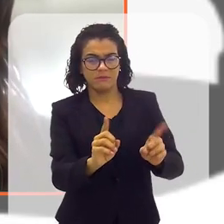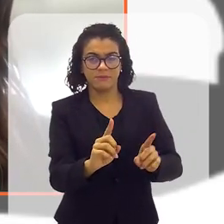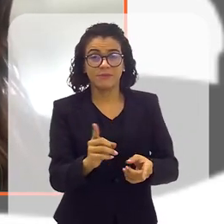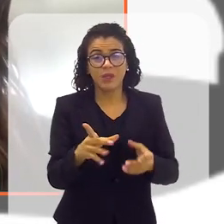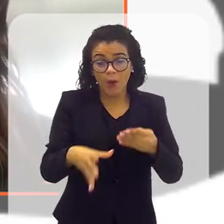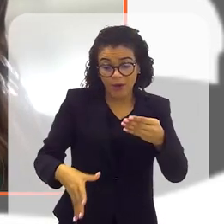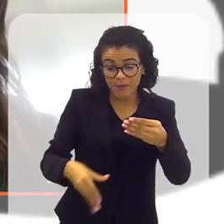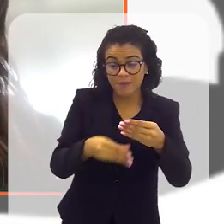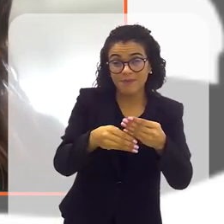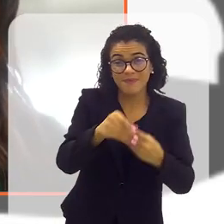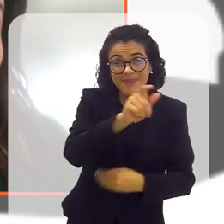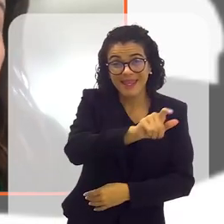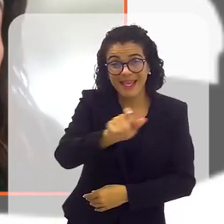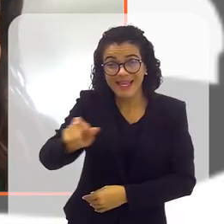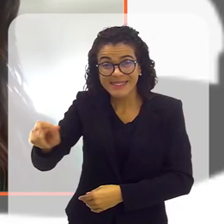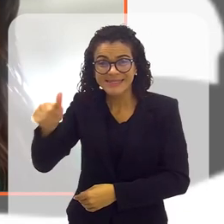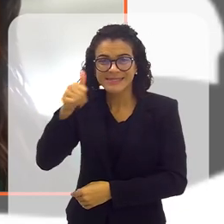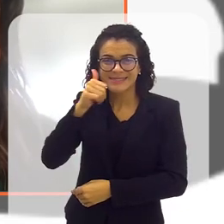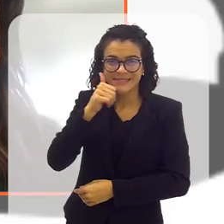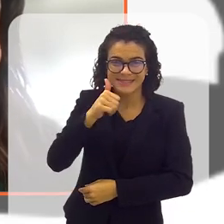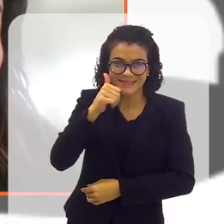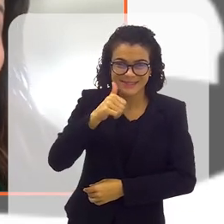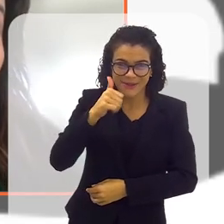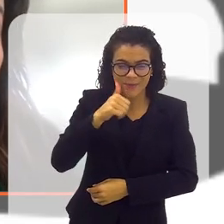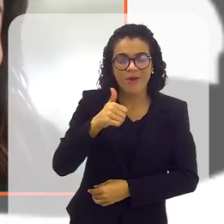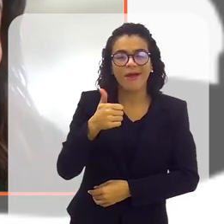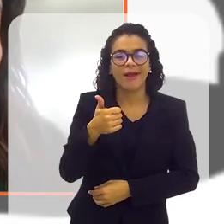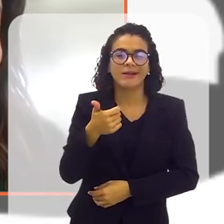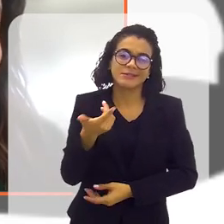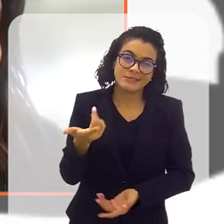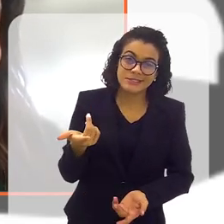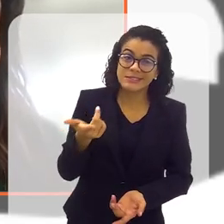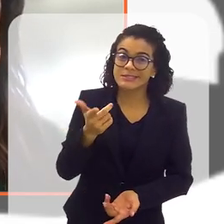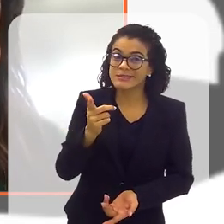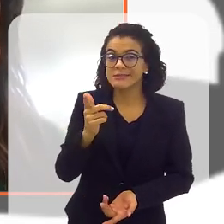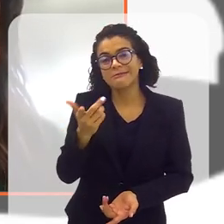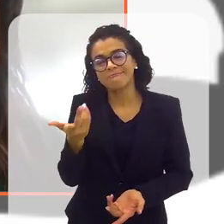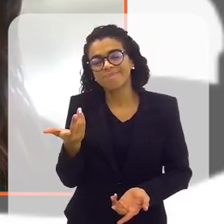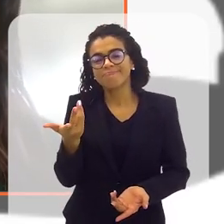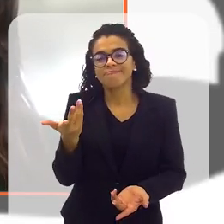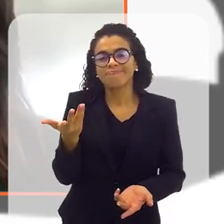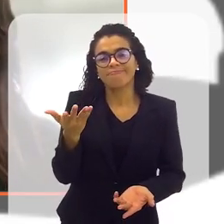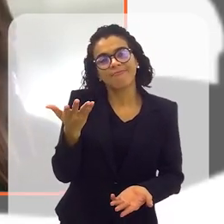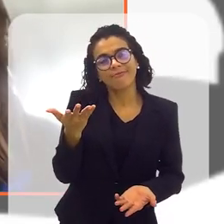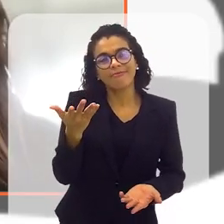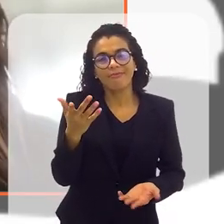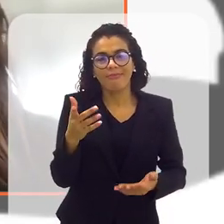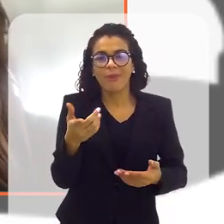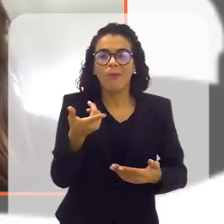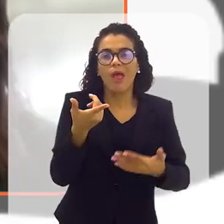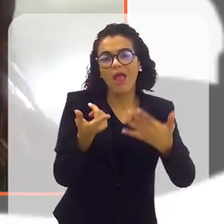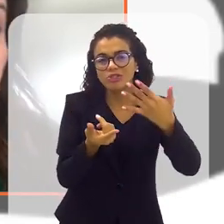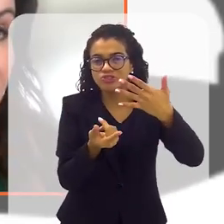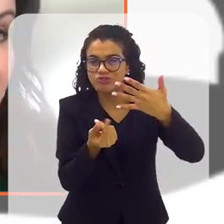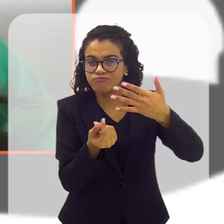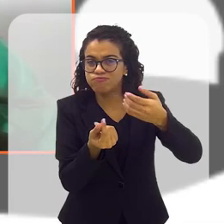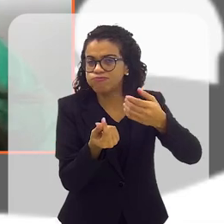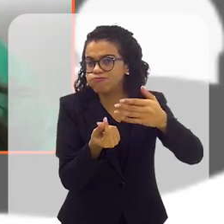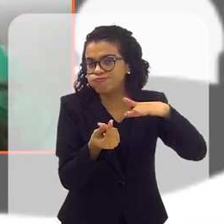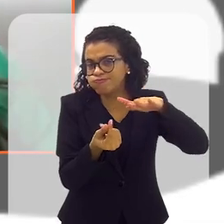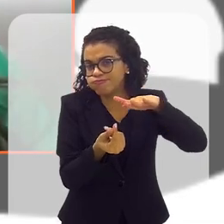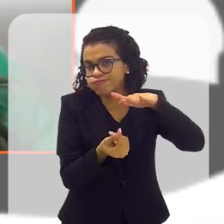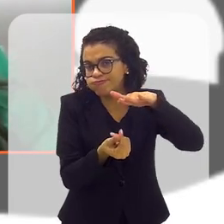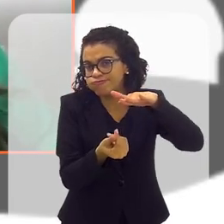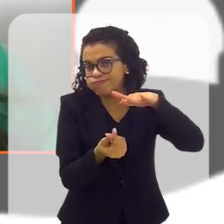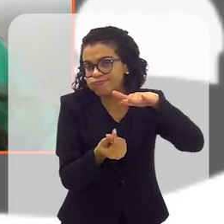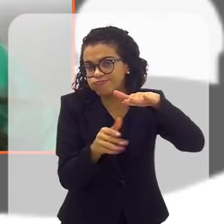complementando, essas mulheres que... E a gente está falando aí de mulheres que são de baixa renda,